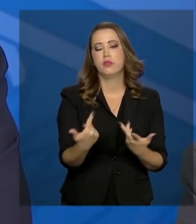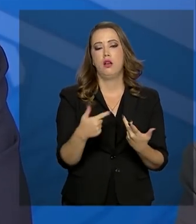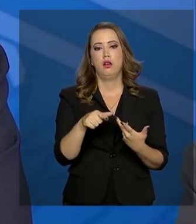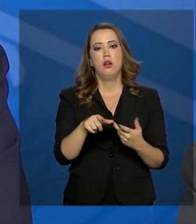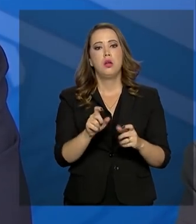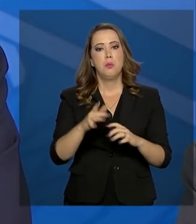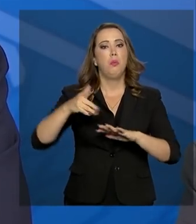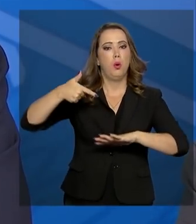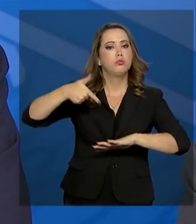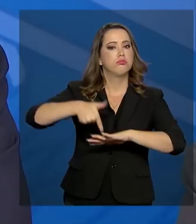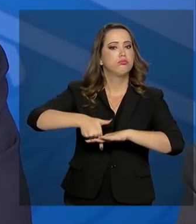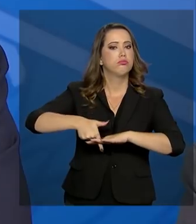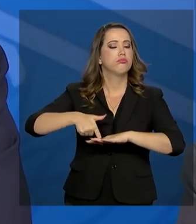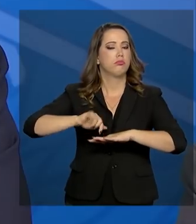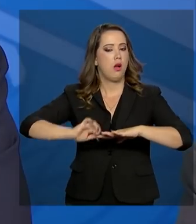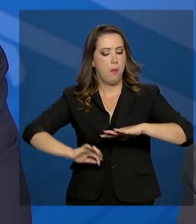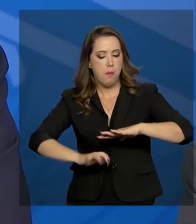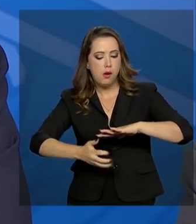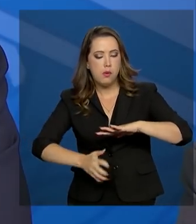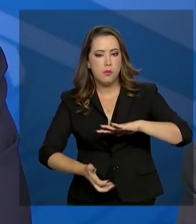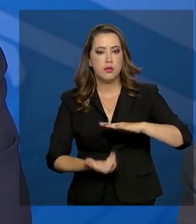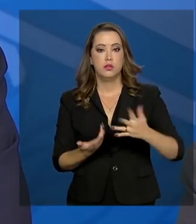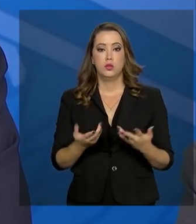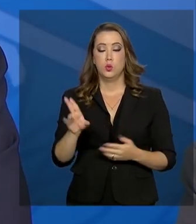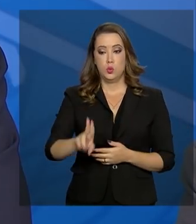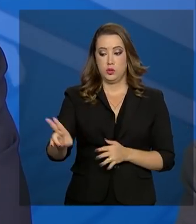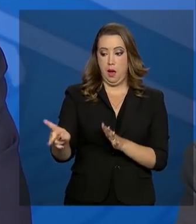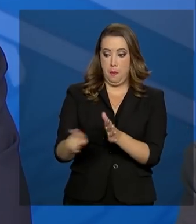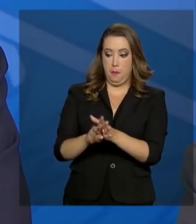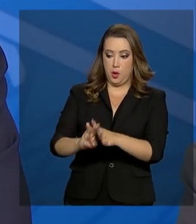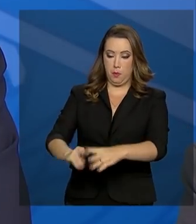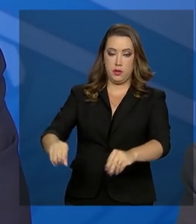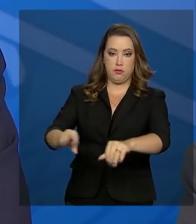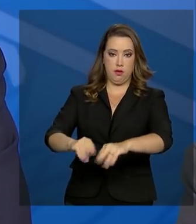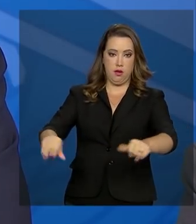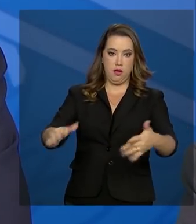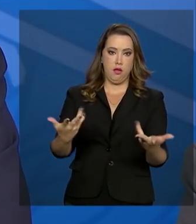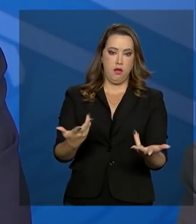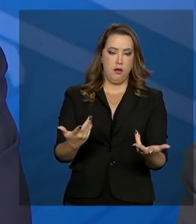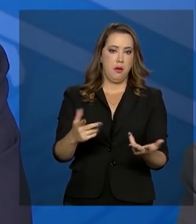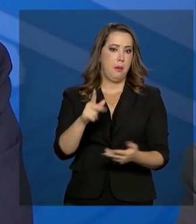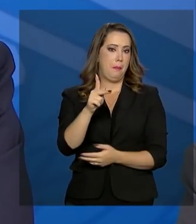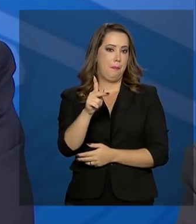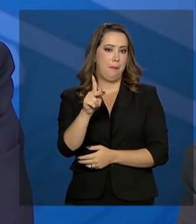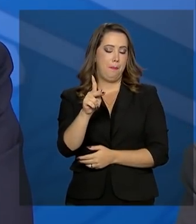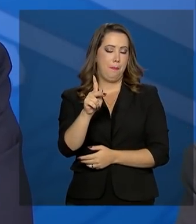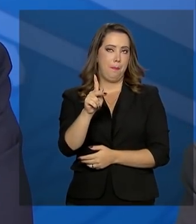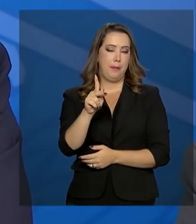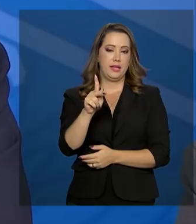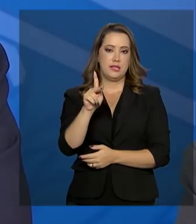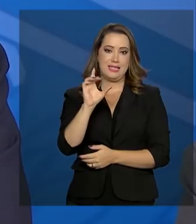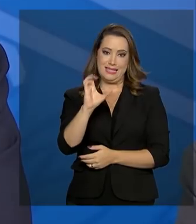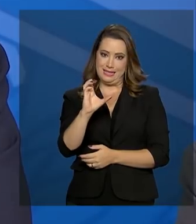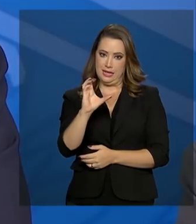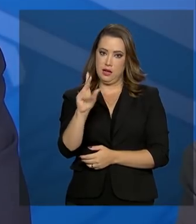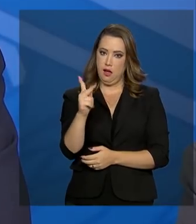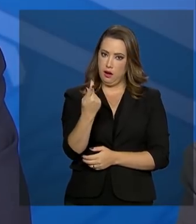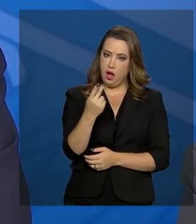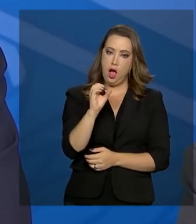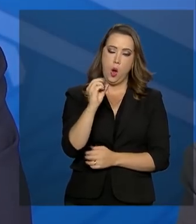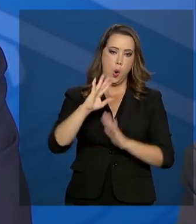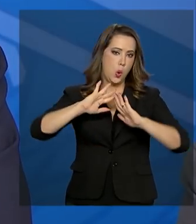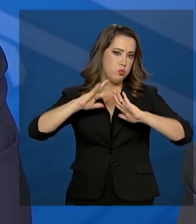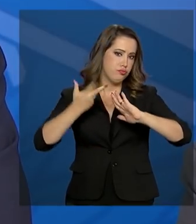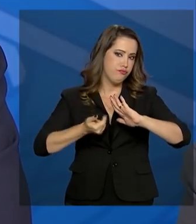garimpar, usar sua terra para fazer uma PCH ou uma hidrelétrica, fazer fazenda de